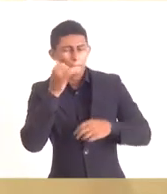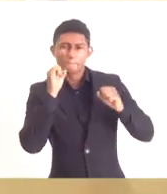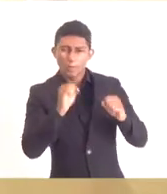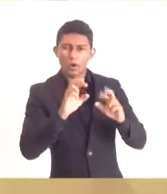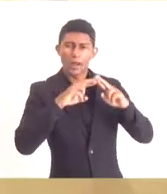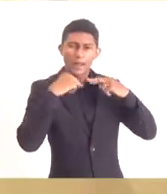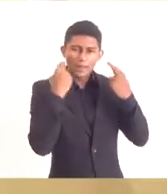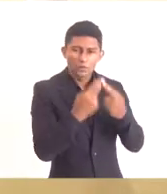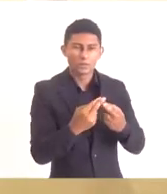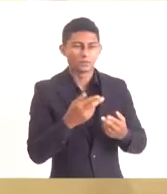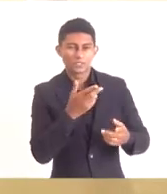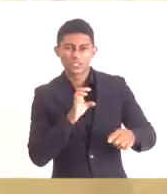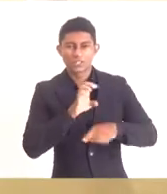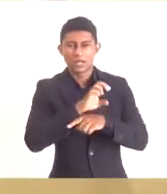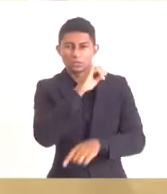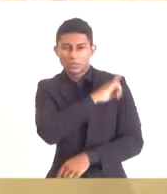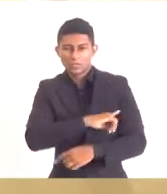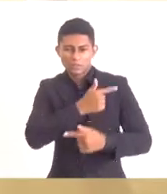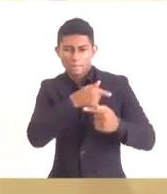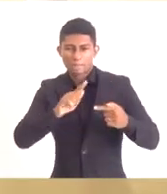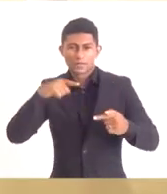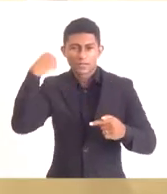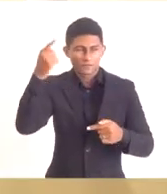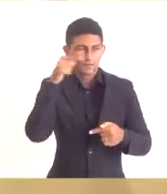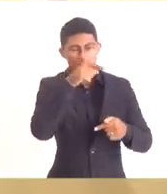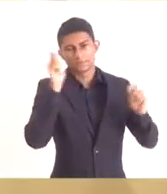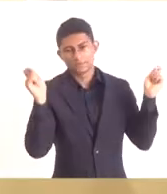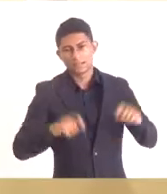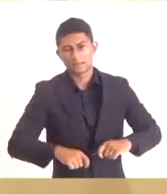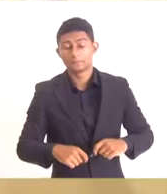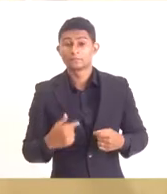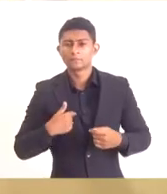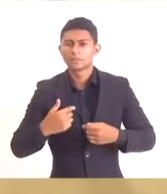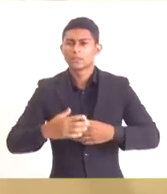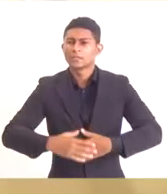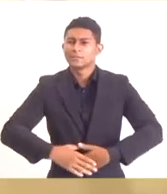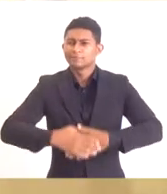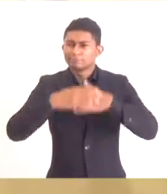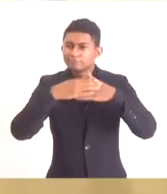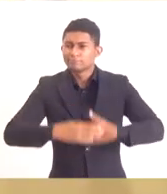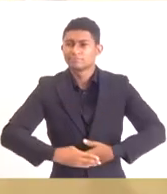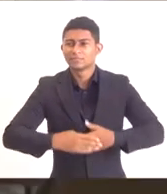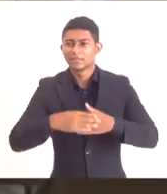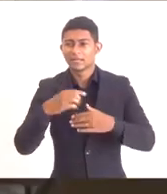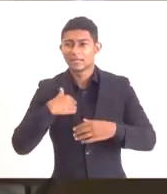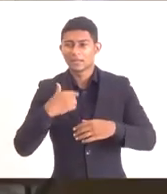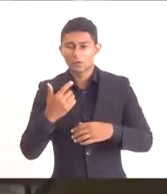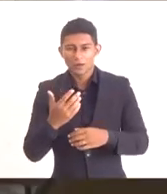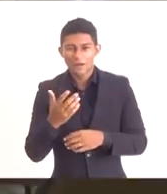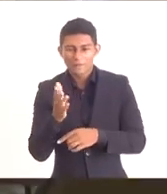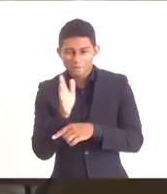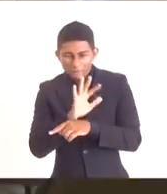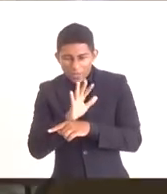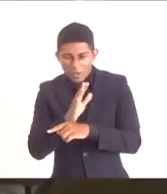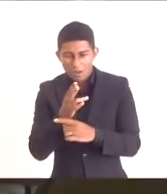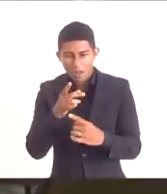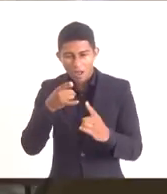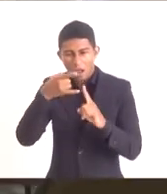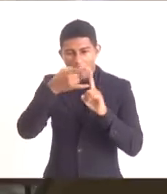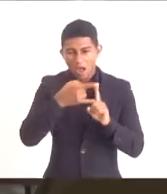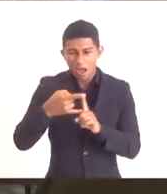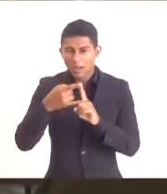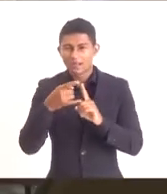trabalho lá no Estado do Rio de Janeiro na próxima semana. Queria saudar aqui, porque eu estava sem o vídeo aqui de frente, o